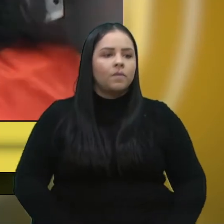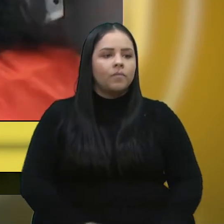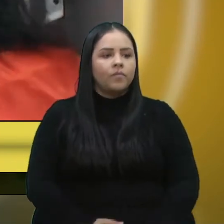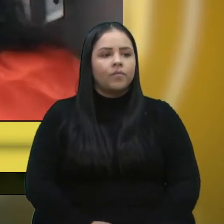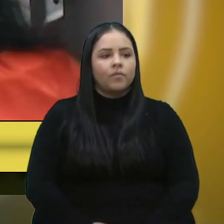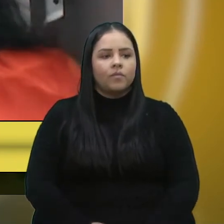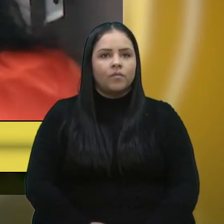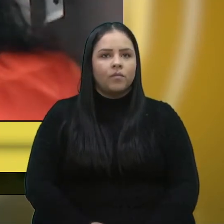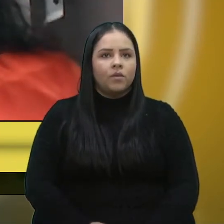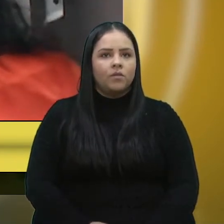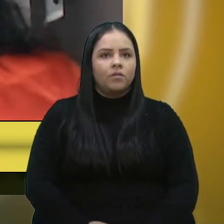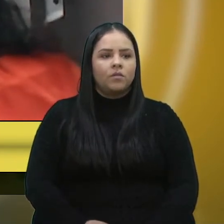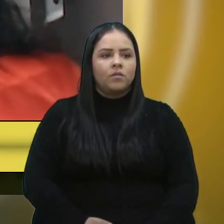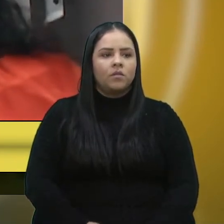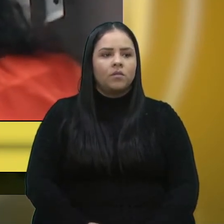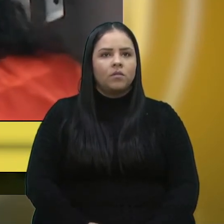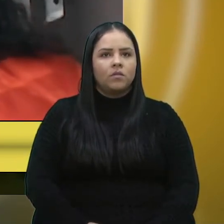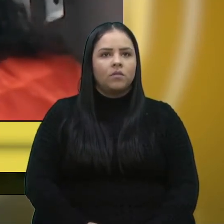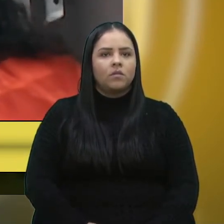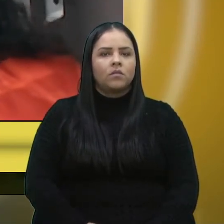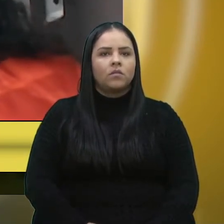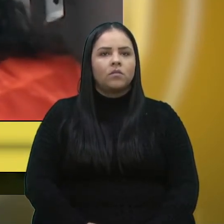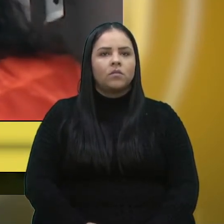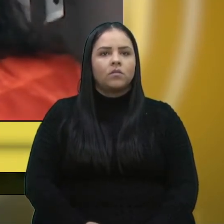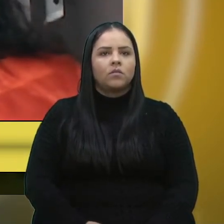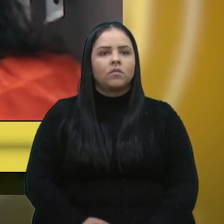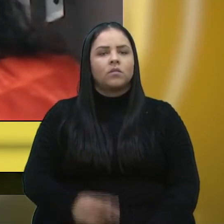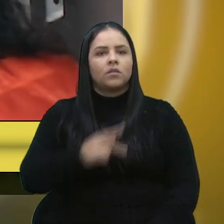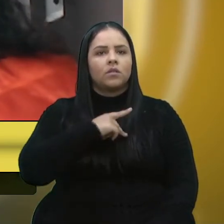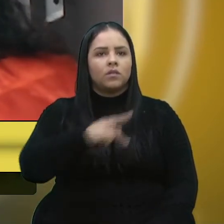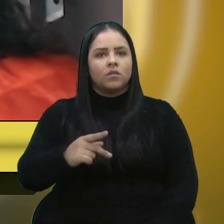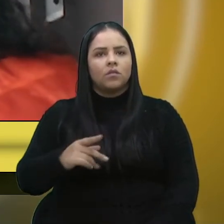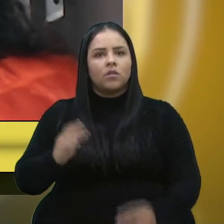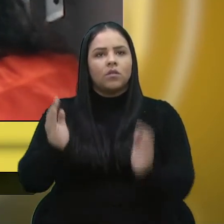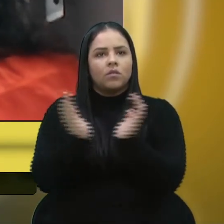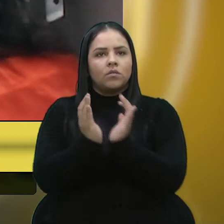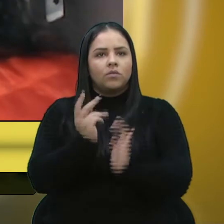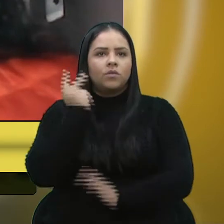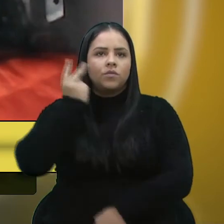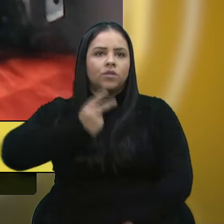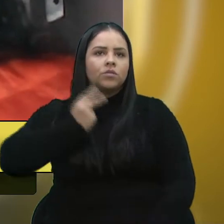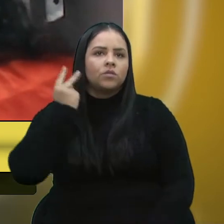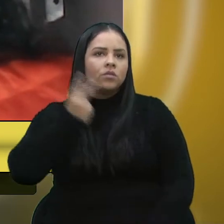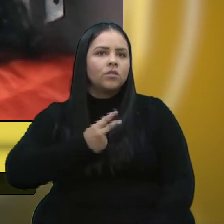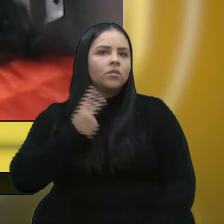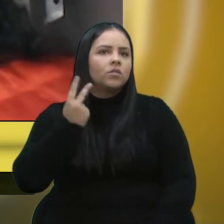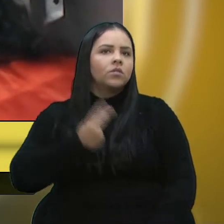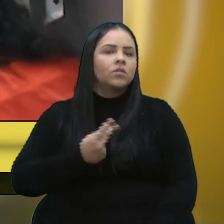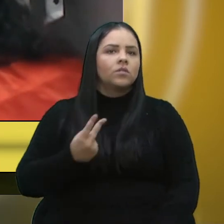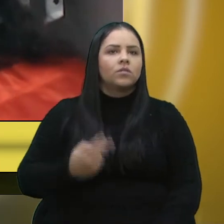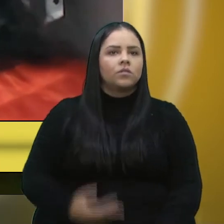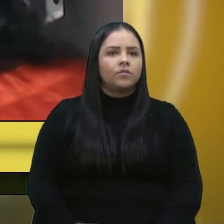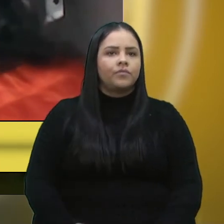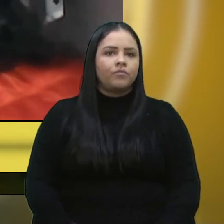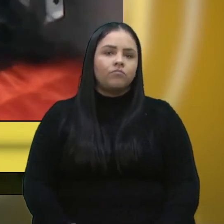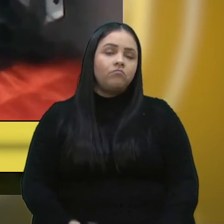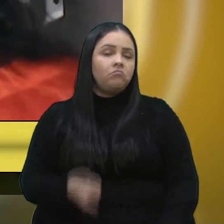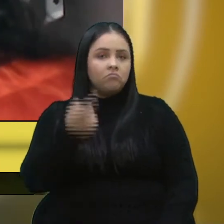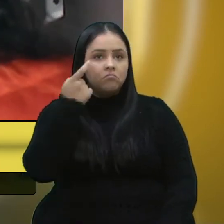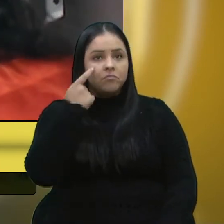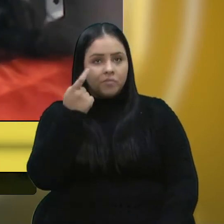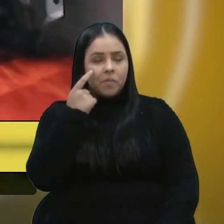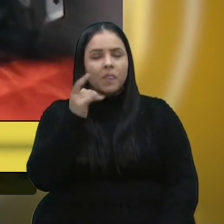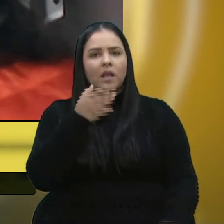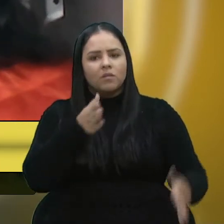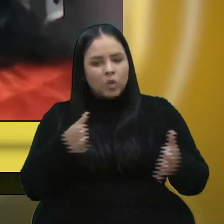Então, senhor presidente, nobres pares, colegas vereadores, salientar a trajetória da Deolide Guerra, que